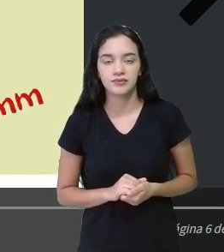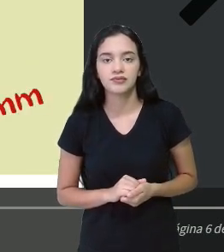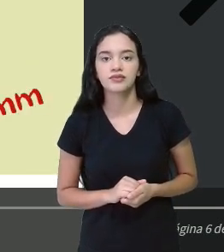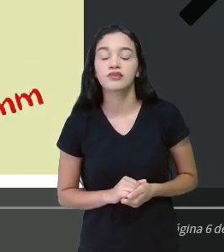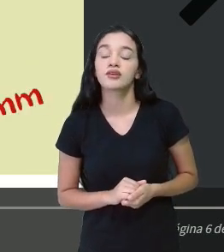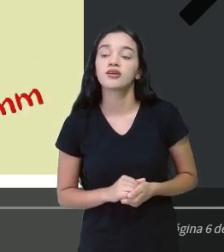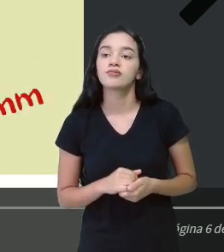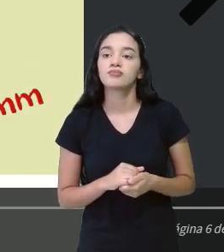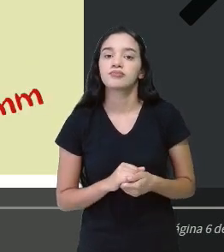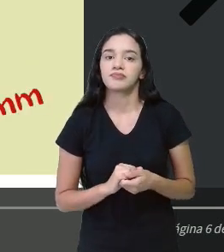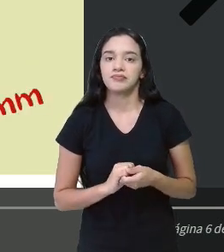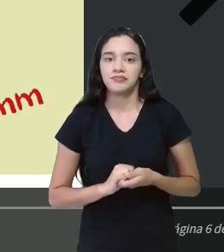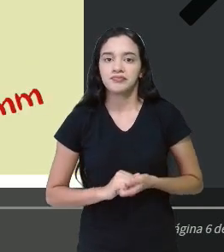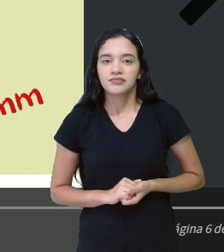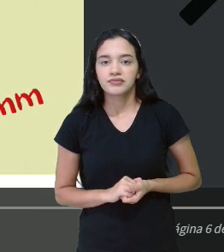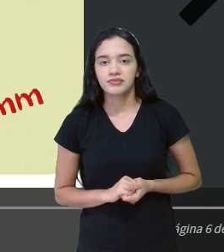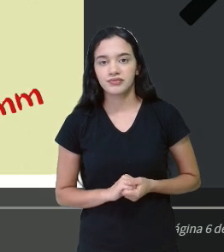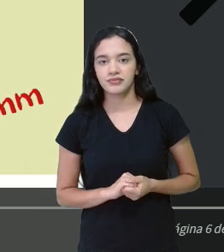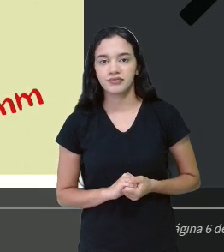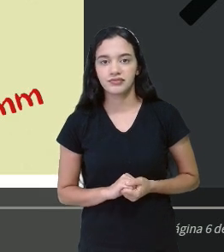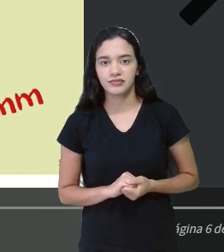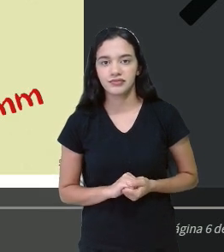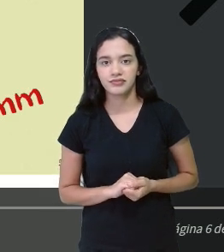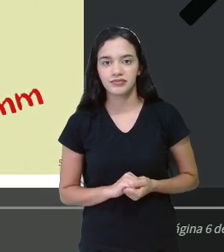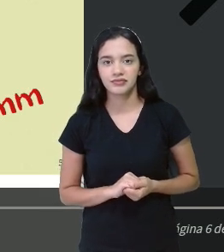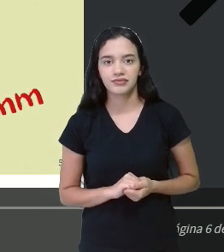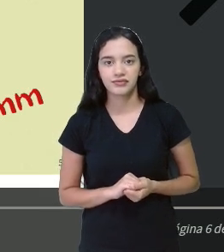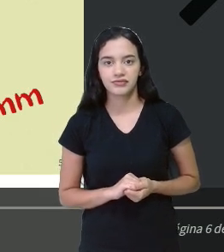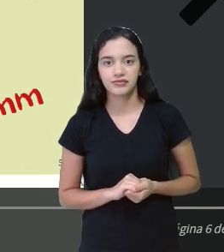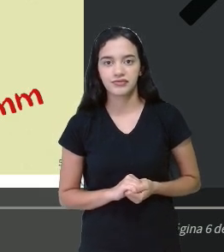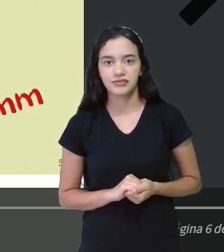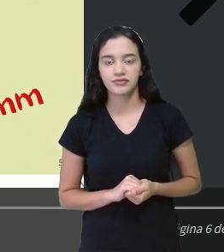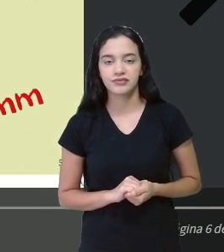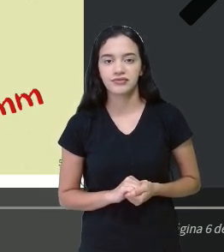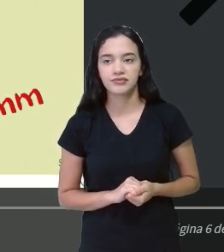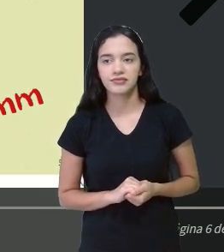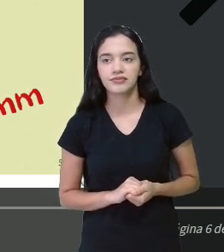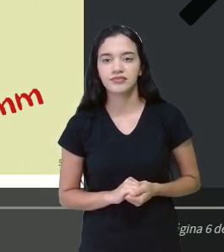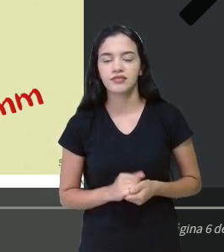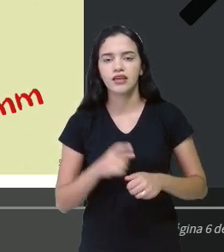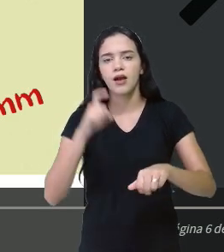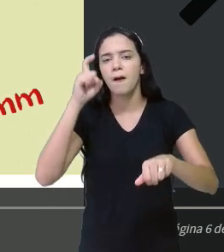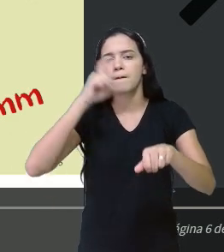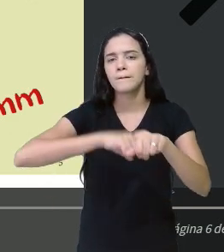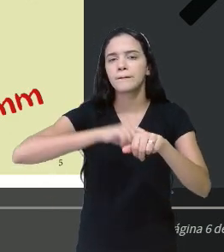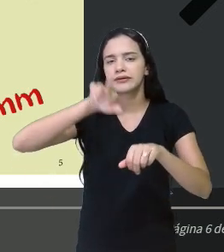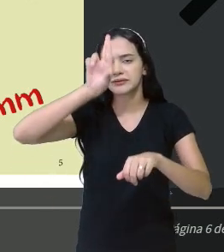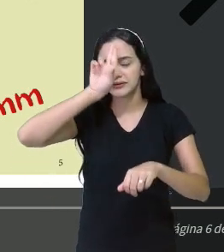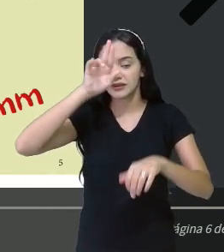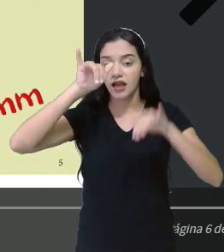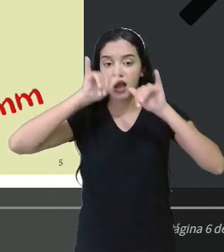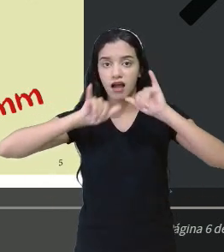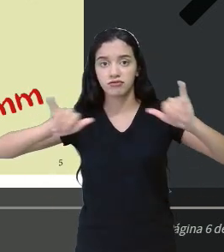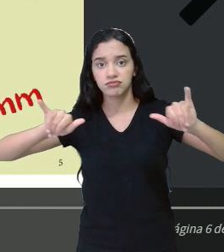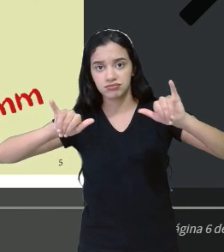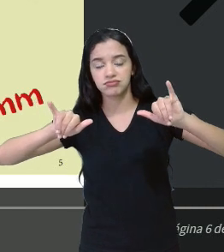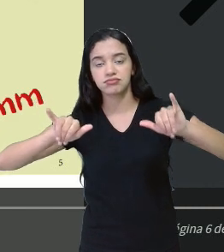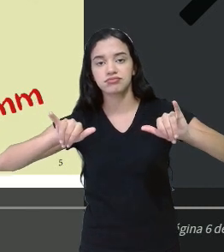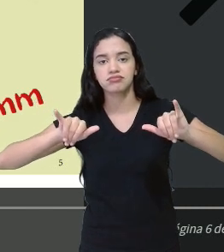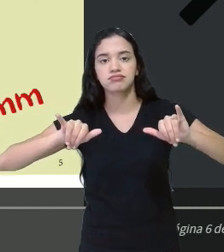Bem, bem, bem, bem, é meio-dia, avisa o sinal.